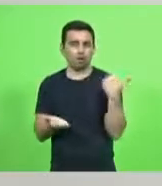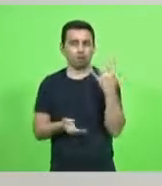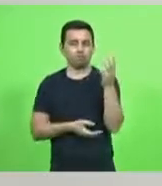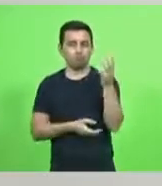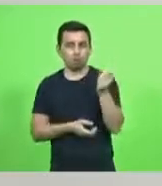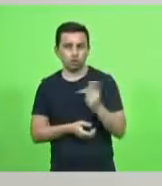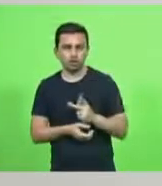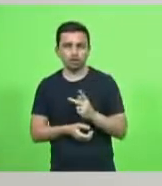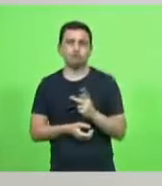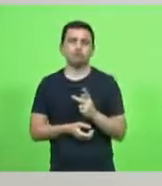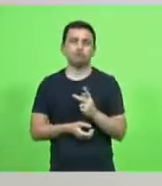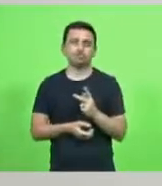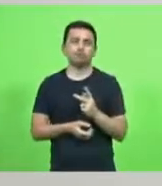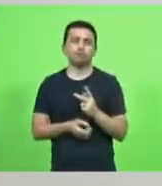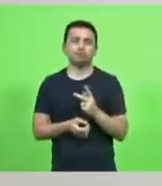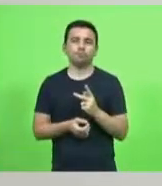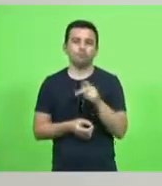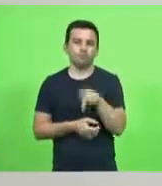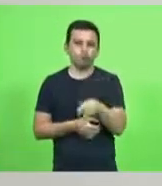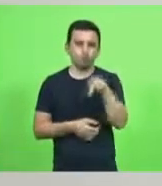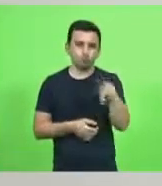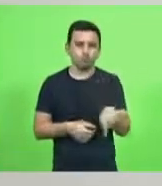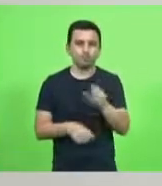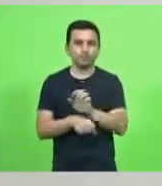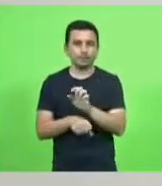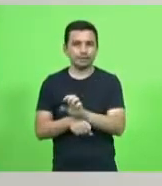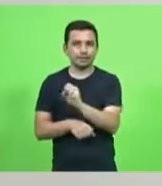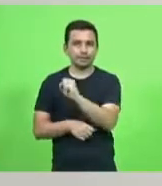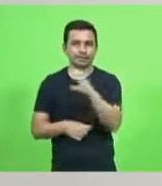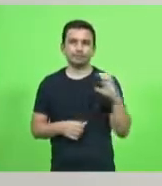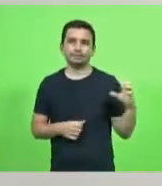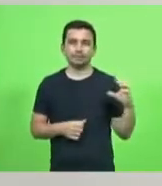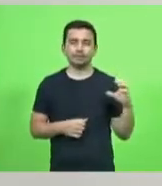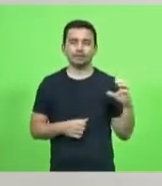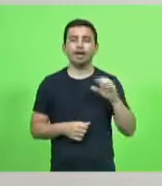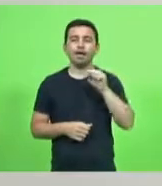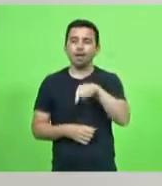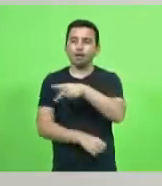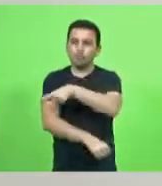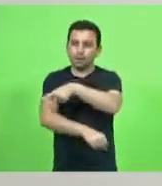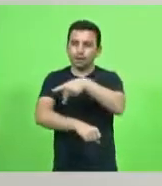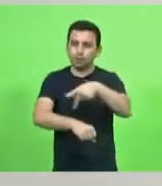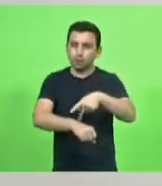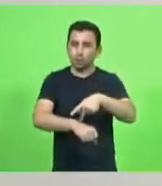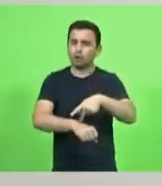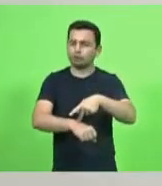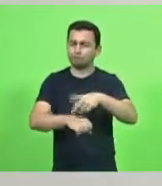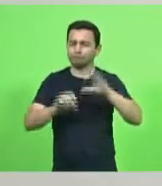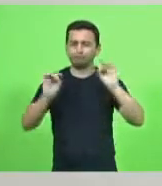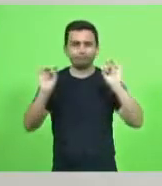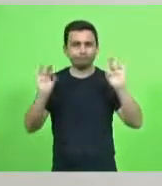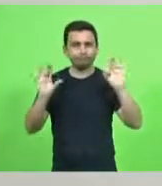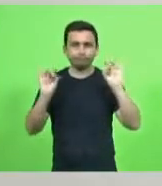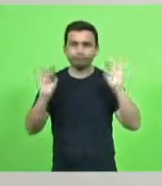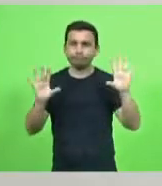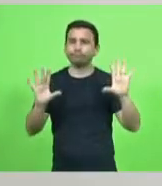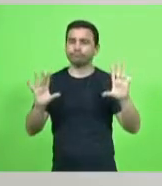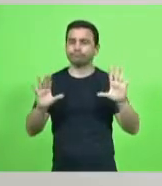professora do Estado. Mamãe era uma pedagoga e ela era extraordinária. Mas mamãe